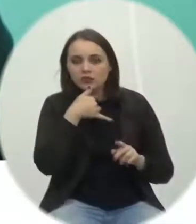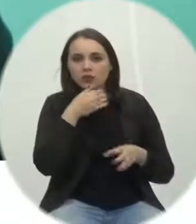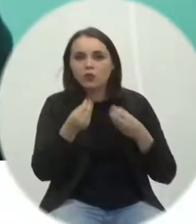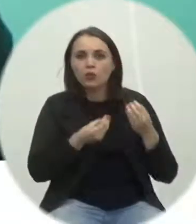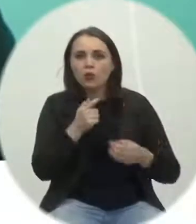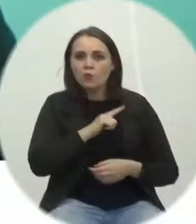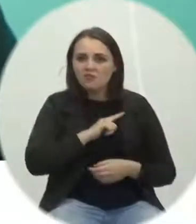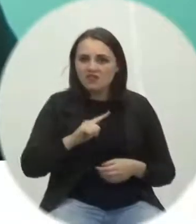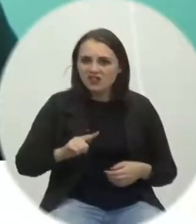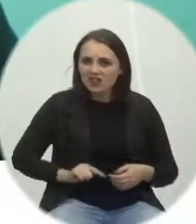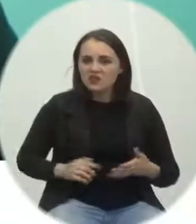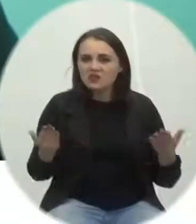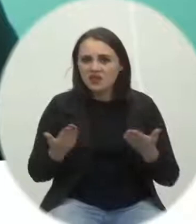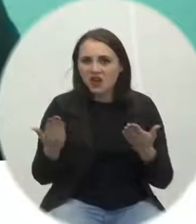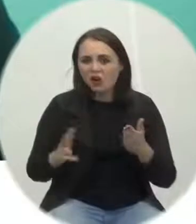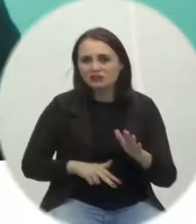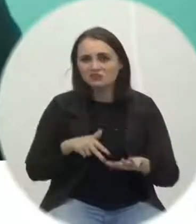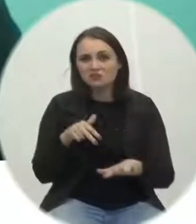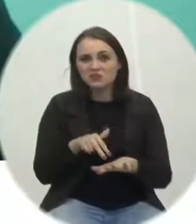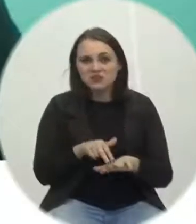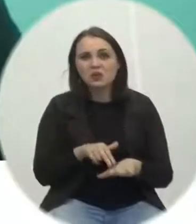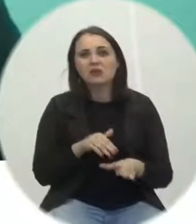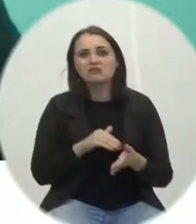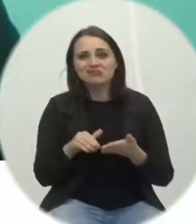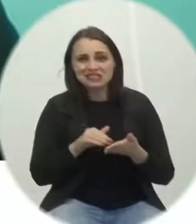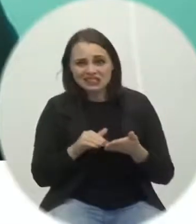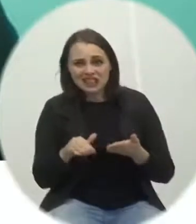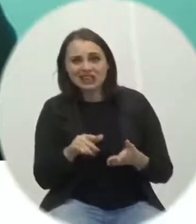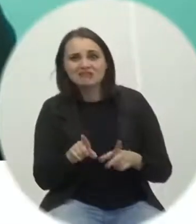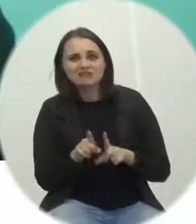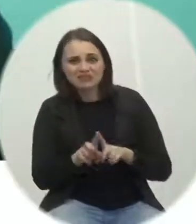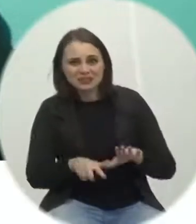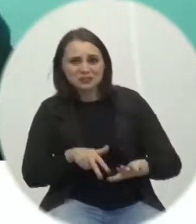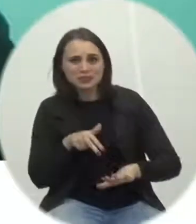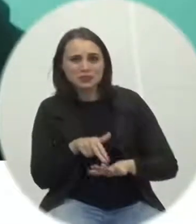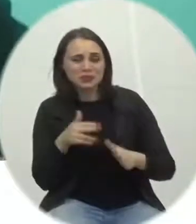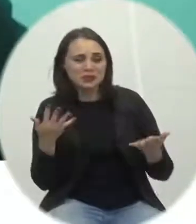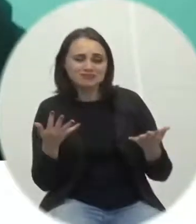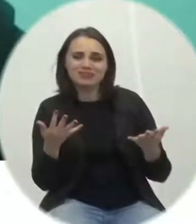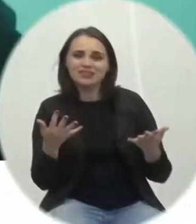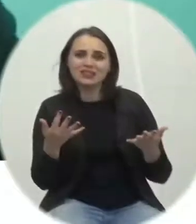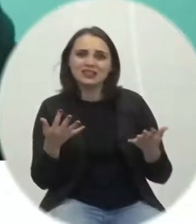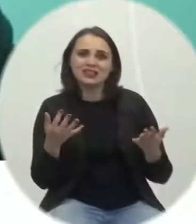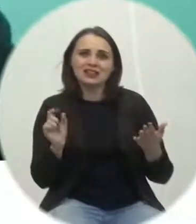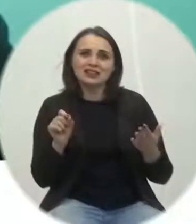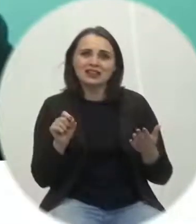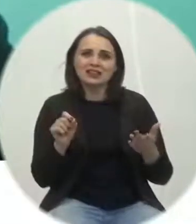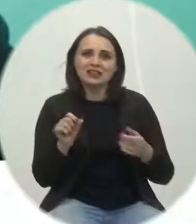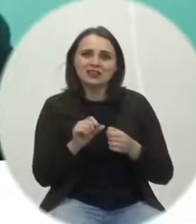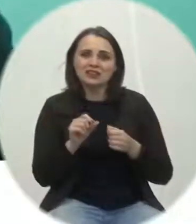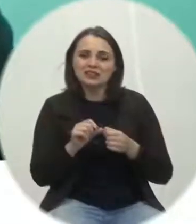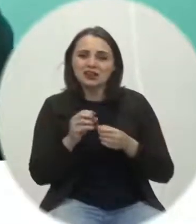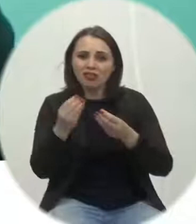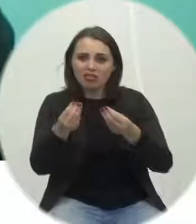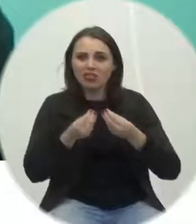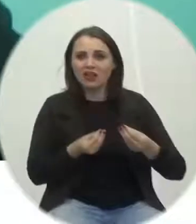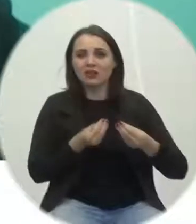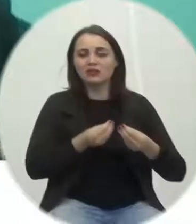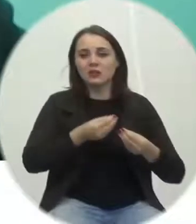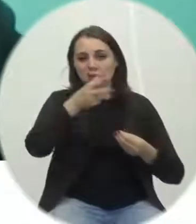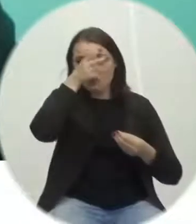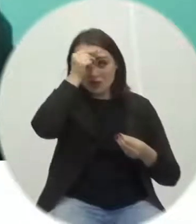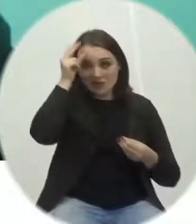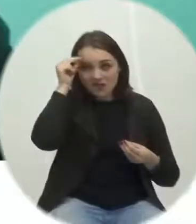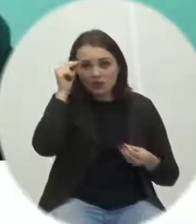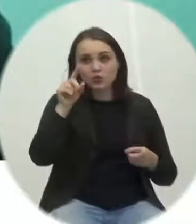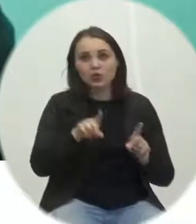do governador Moisés do secretário André Mota Ribeiro que estão transferindo para o município de Cunciluma e para os